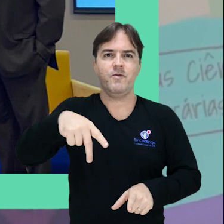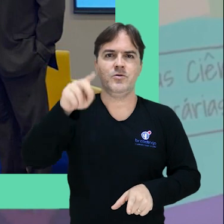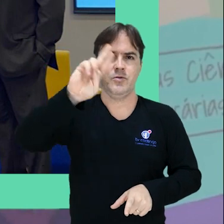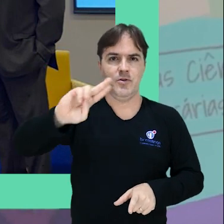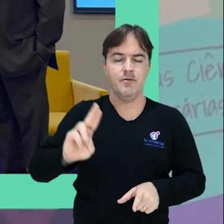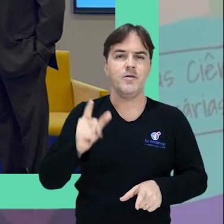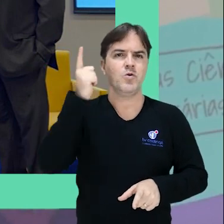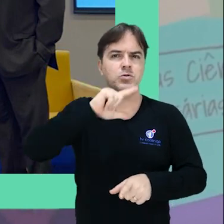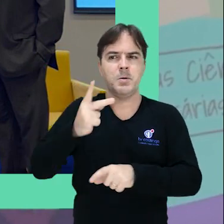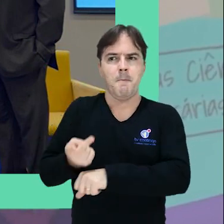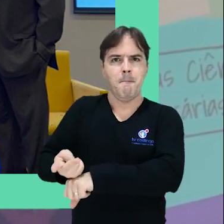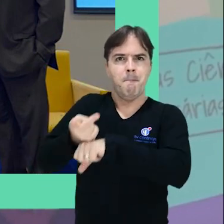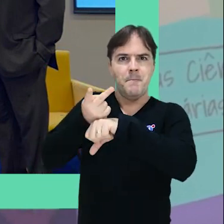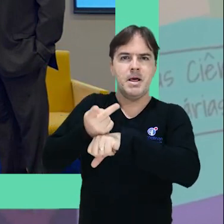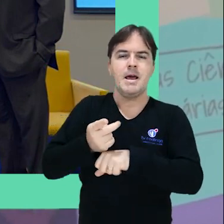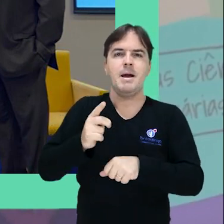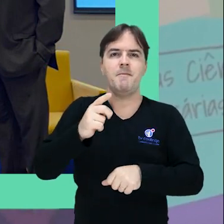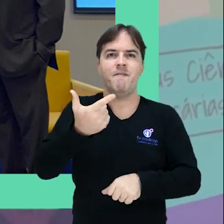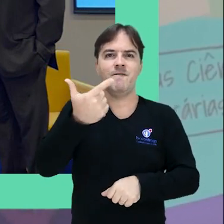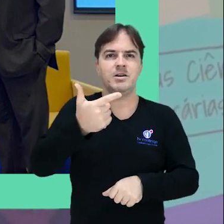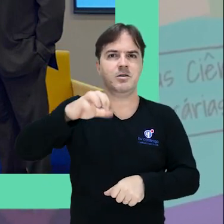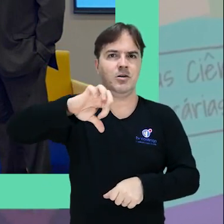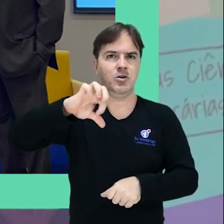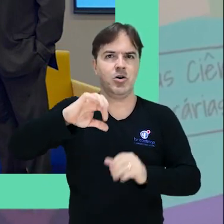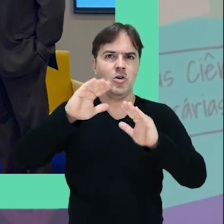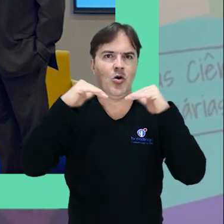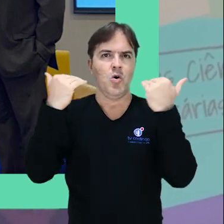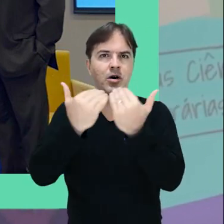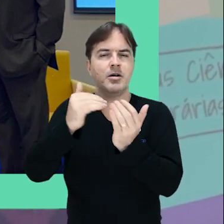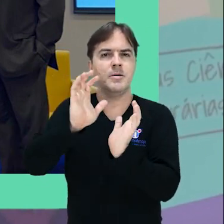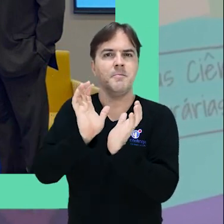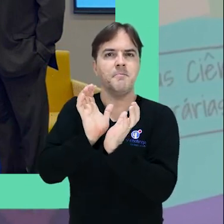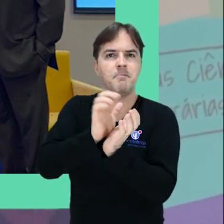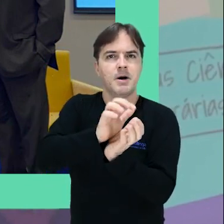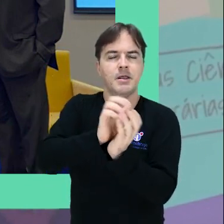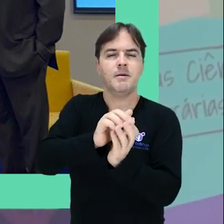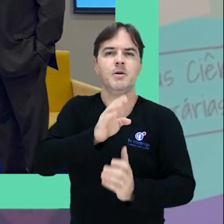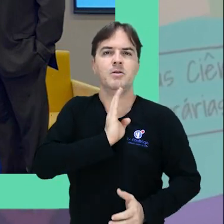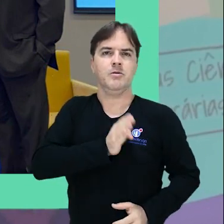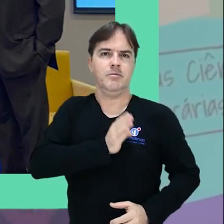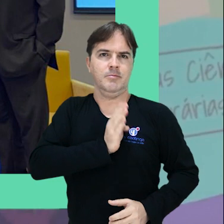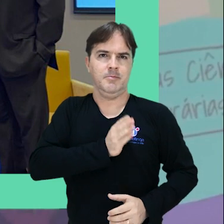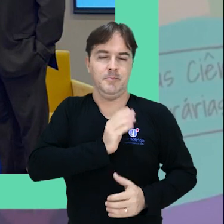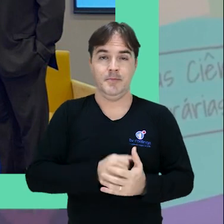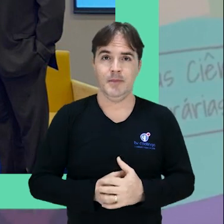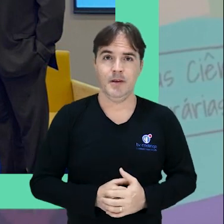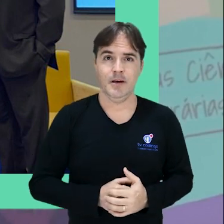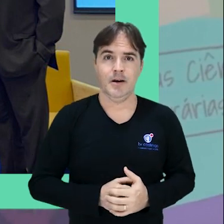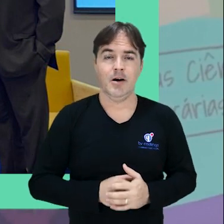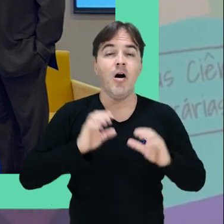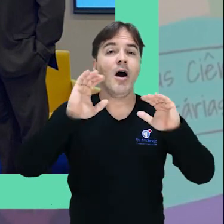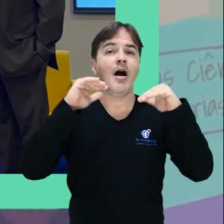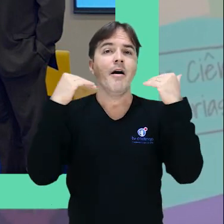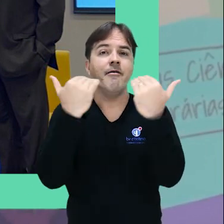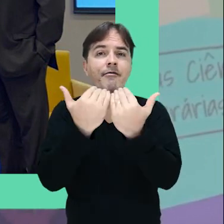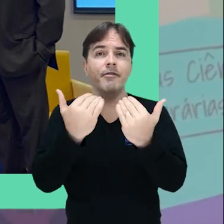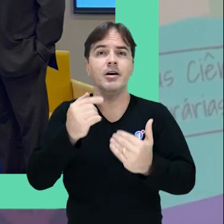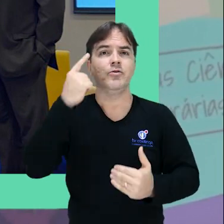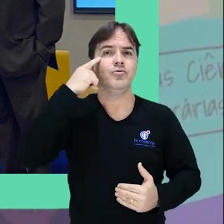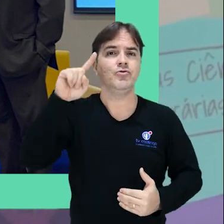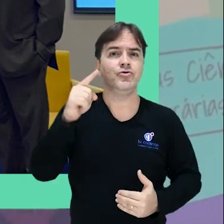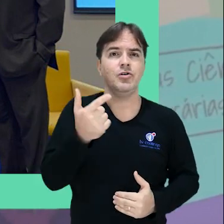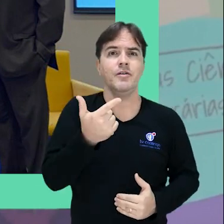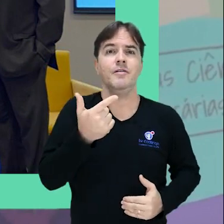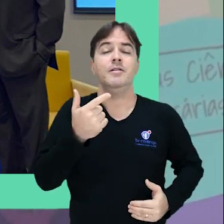foram premiados no 29º Congresso Pernambucano de Cardiologia. O evento foi realizado de